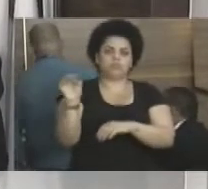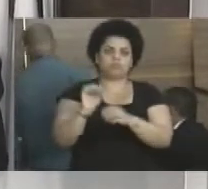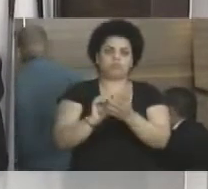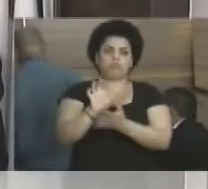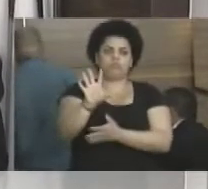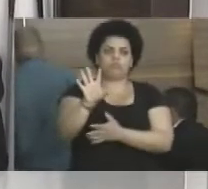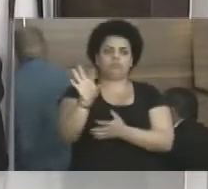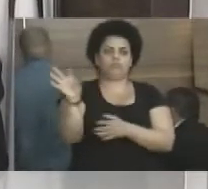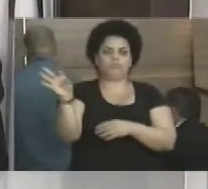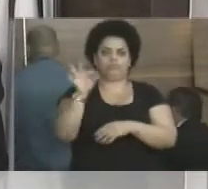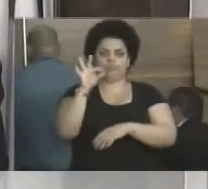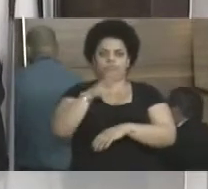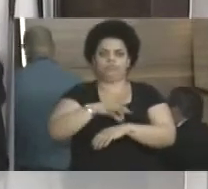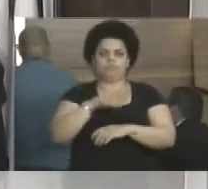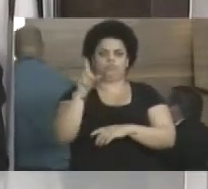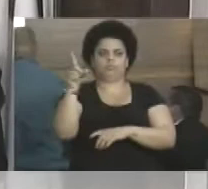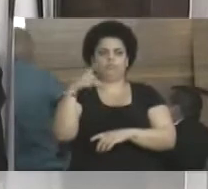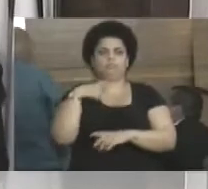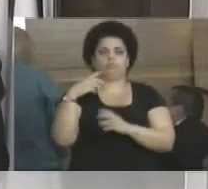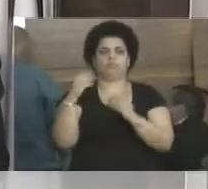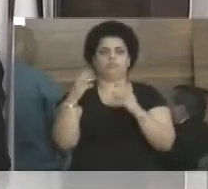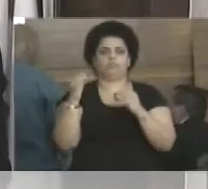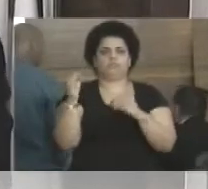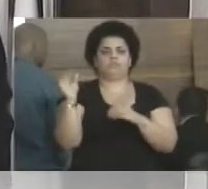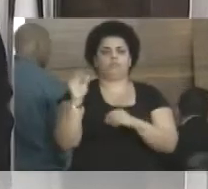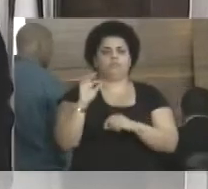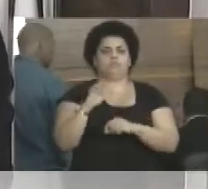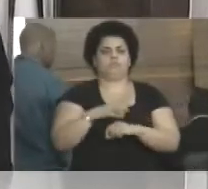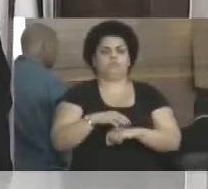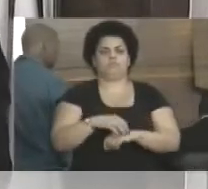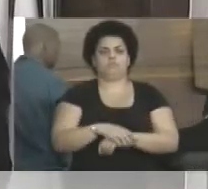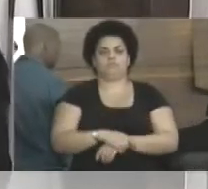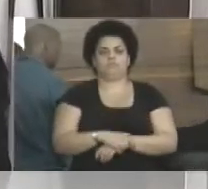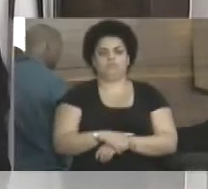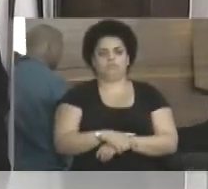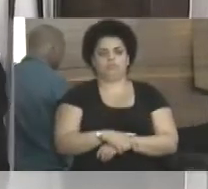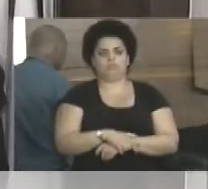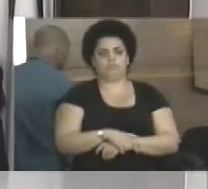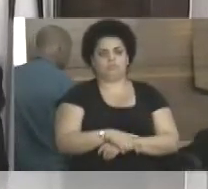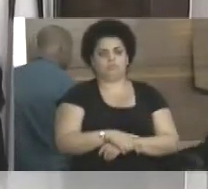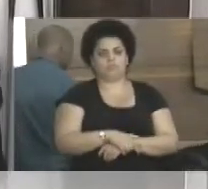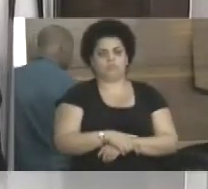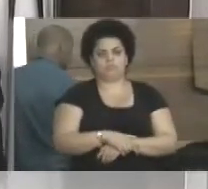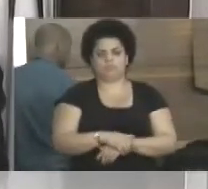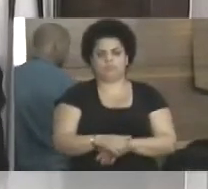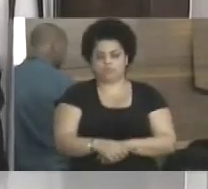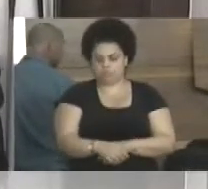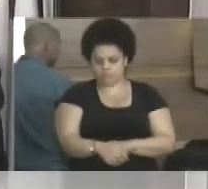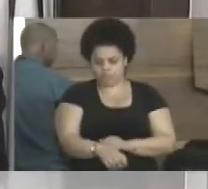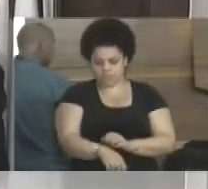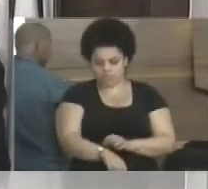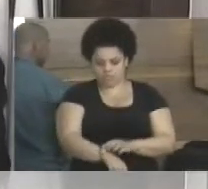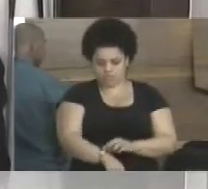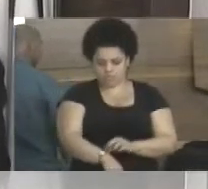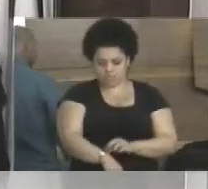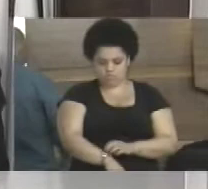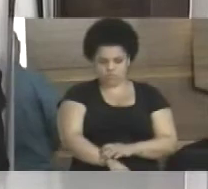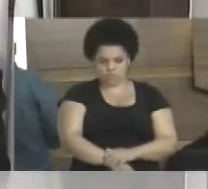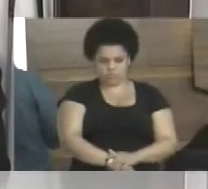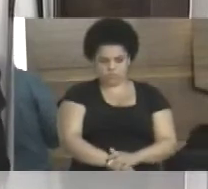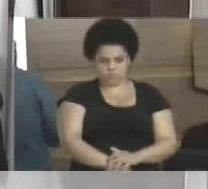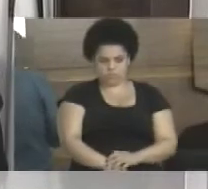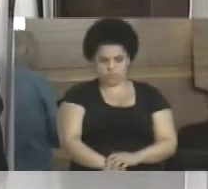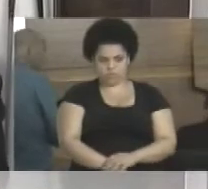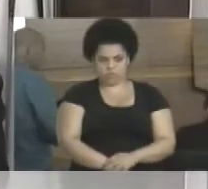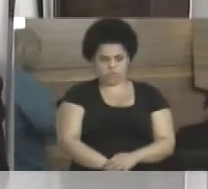lá está tendo um índice muito grande de... Meu presidente, só mais um segundinho, que estamos terminando aqui, que umas duas horas eu termino aqui,